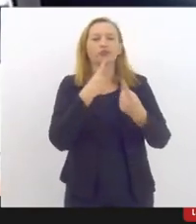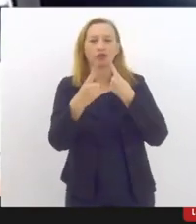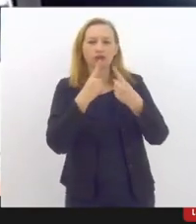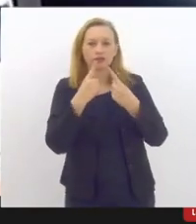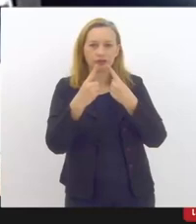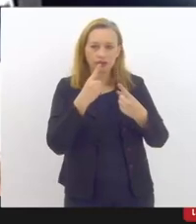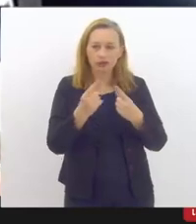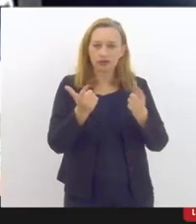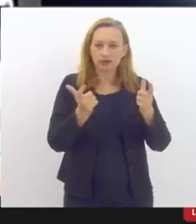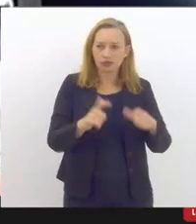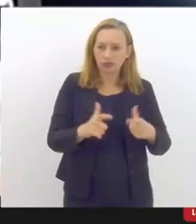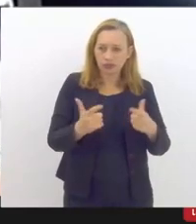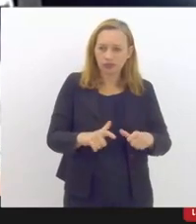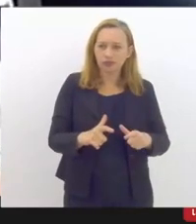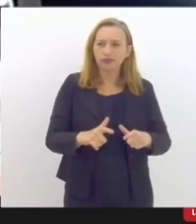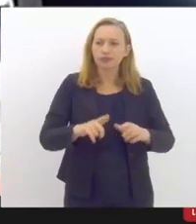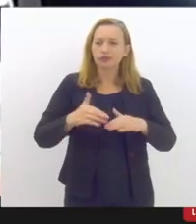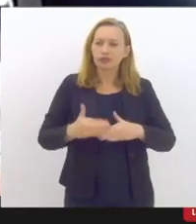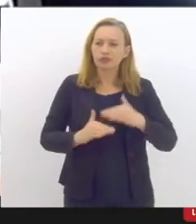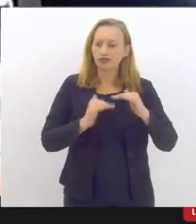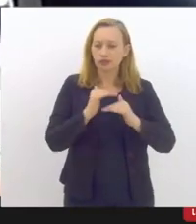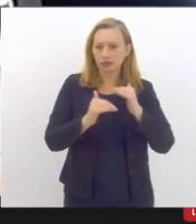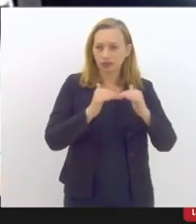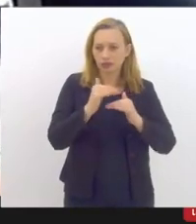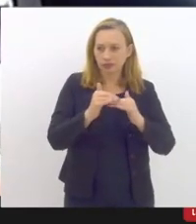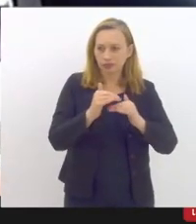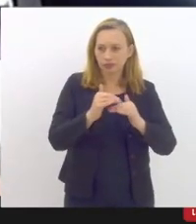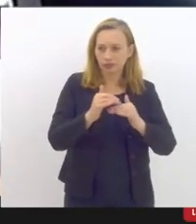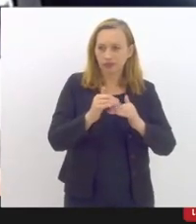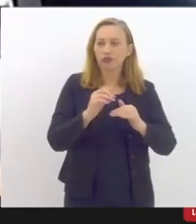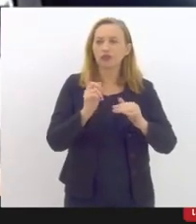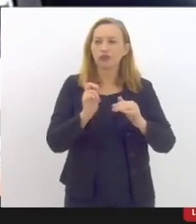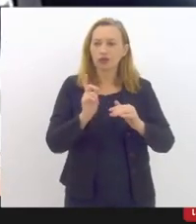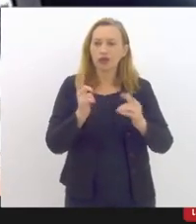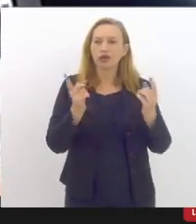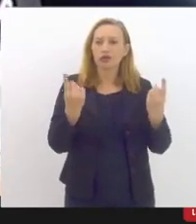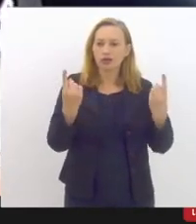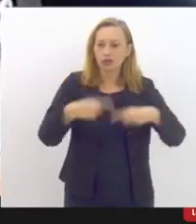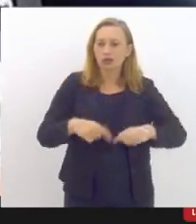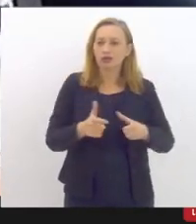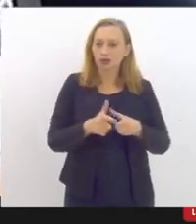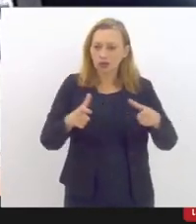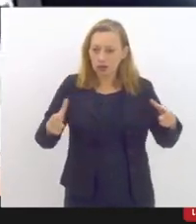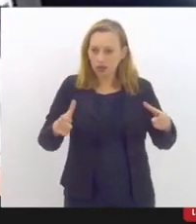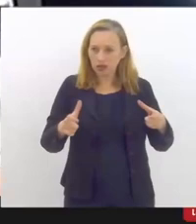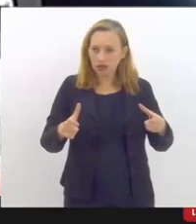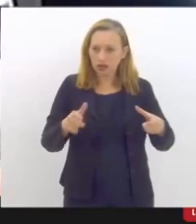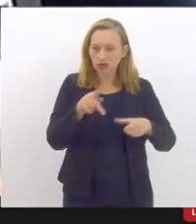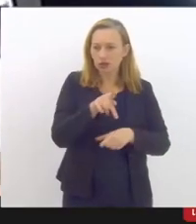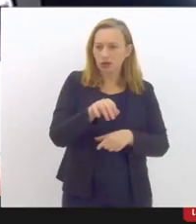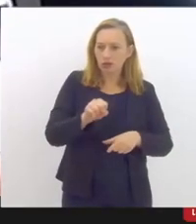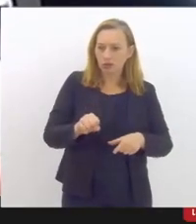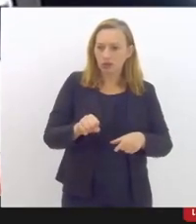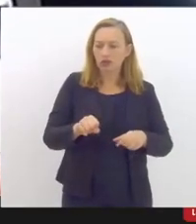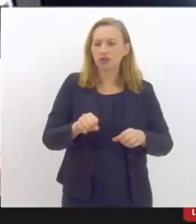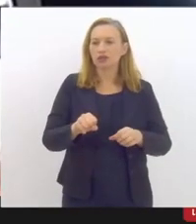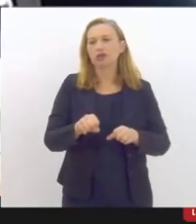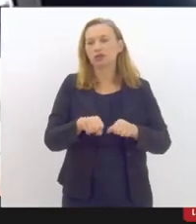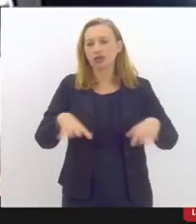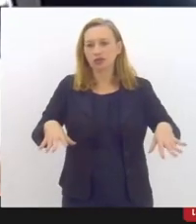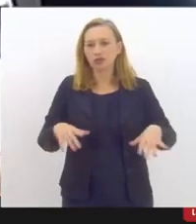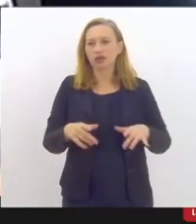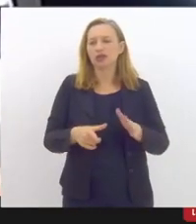intersetorialmente, poder avançar nisso, que é um grande desafio pós pandemia e mesmo antes da pandemia também. A